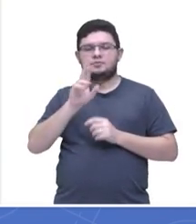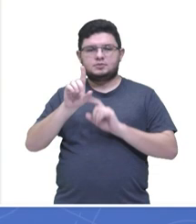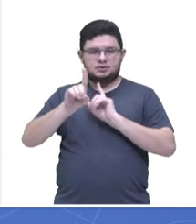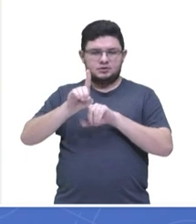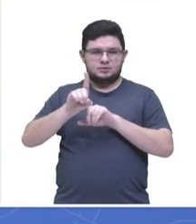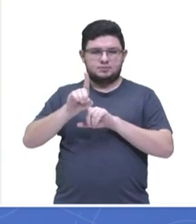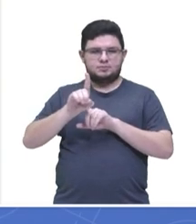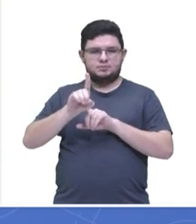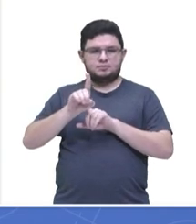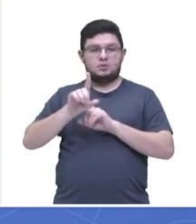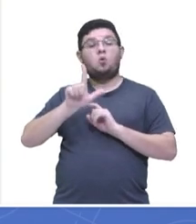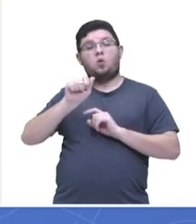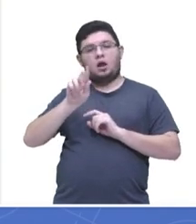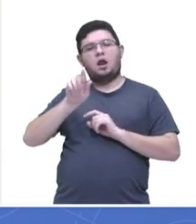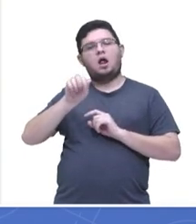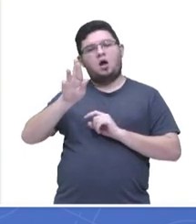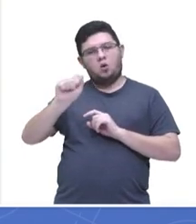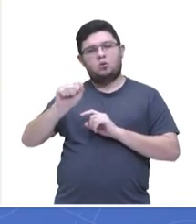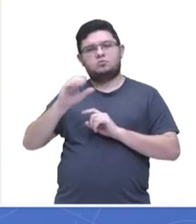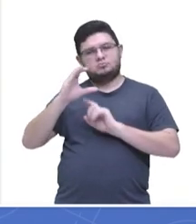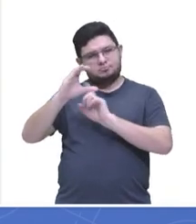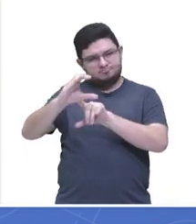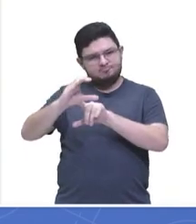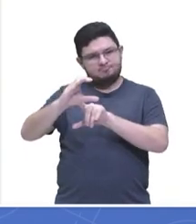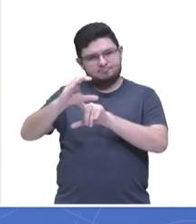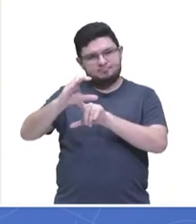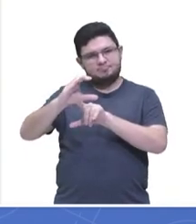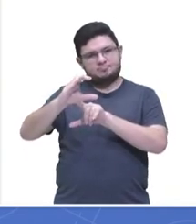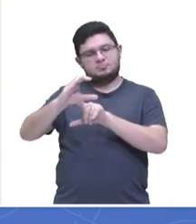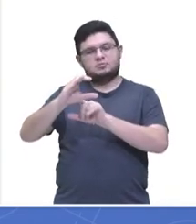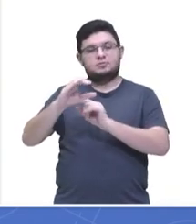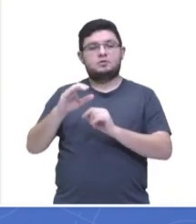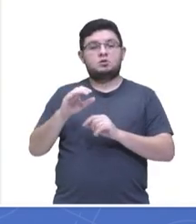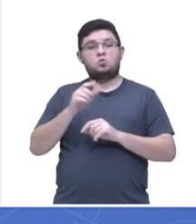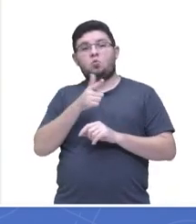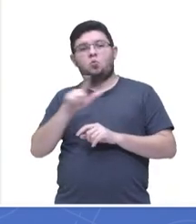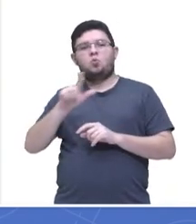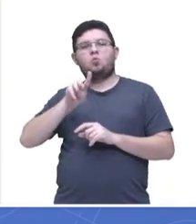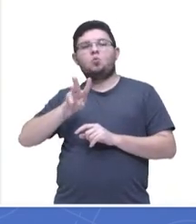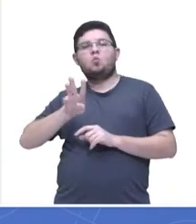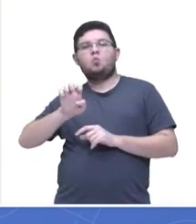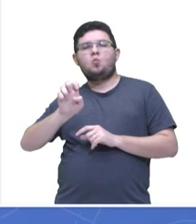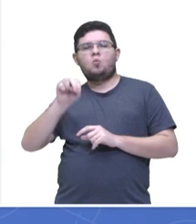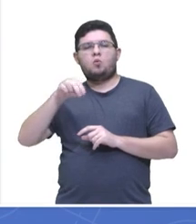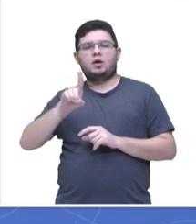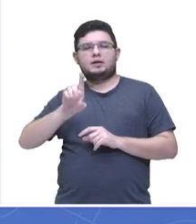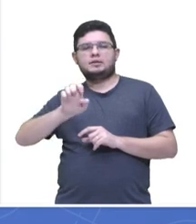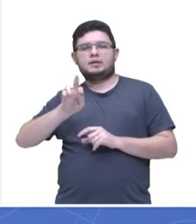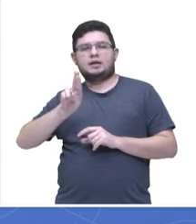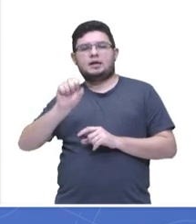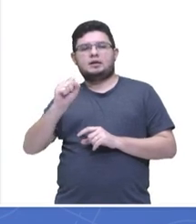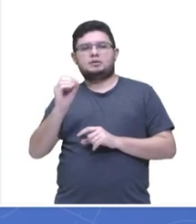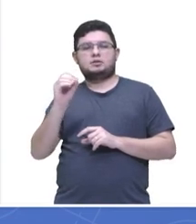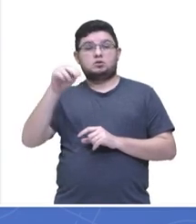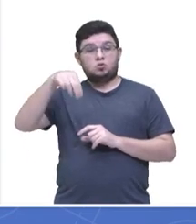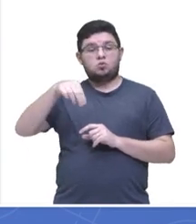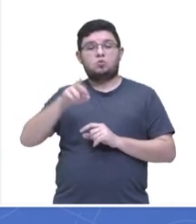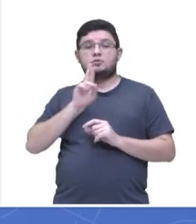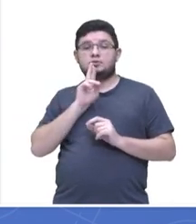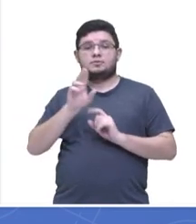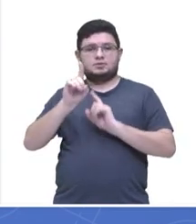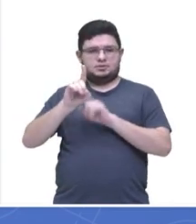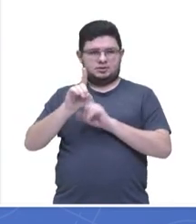letra C, ela já foi um pouco diferente, né? O Enderson, acho que o nome dele é esse, né? Questão 15, letra D,